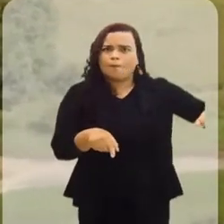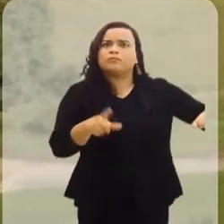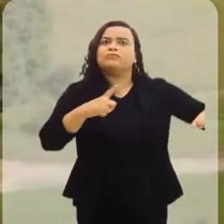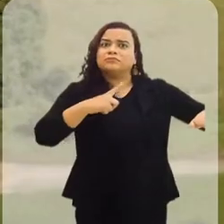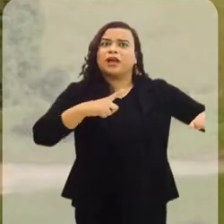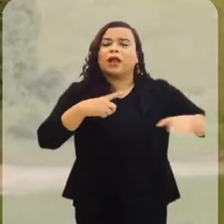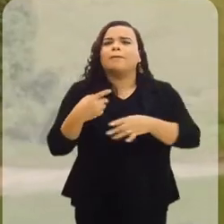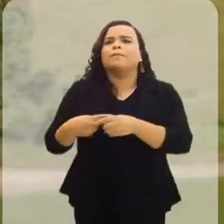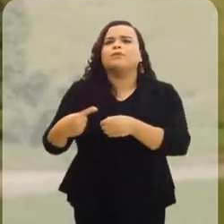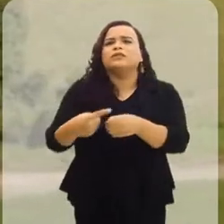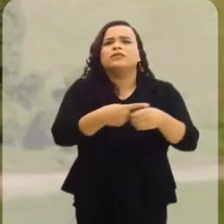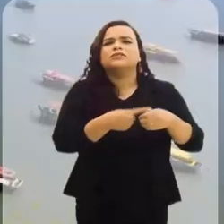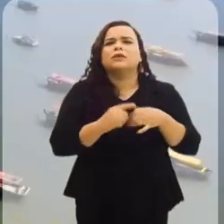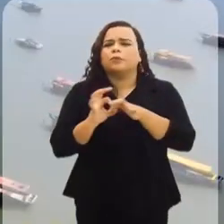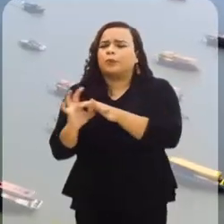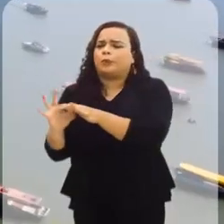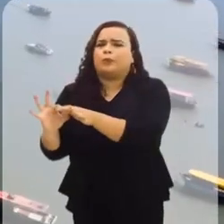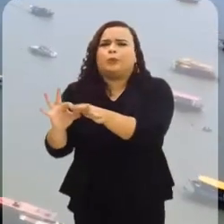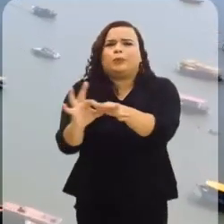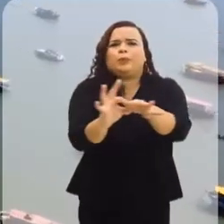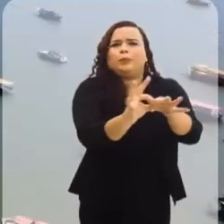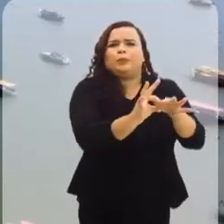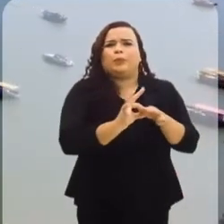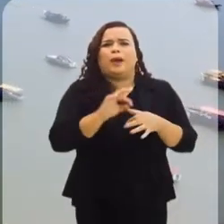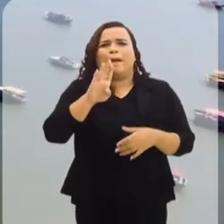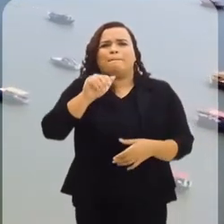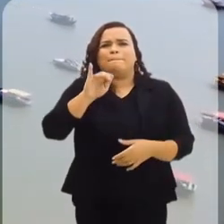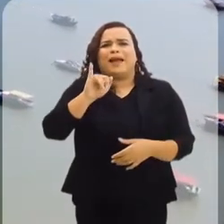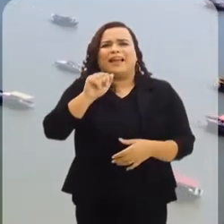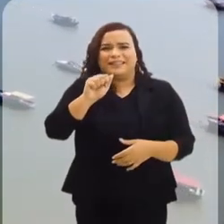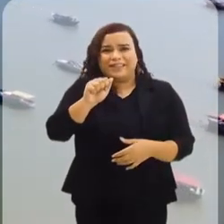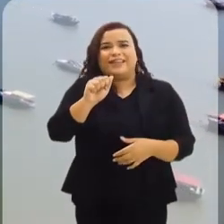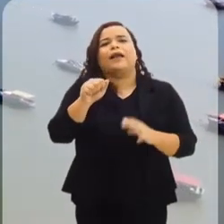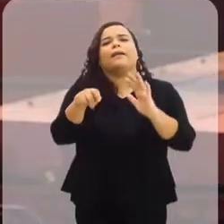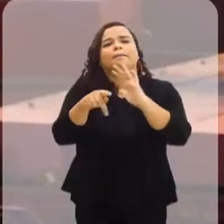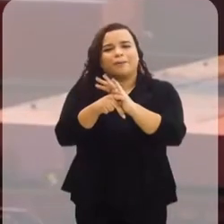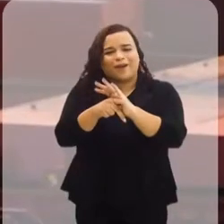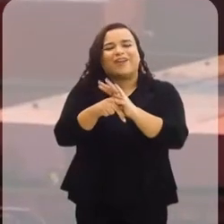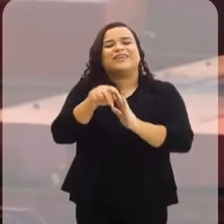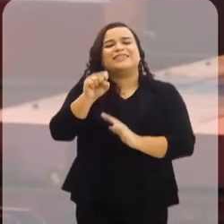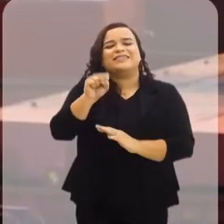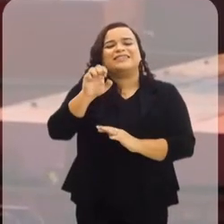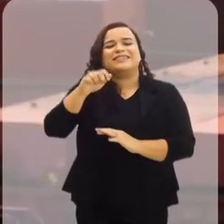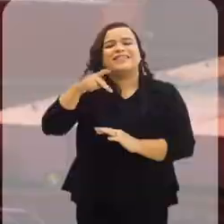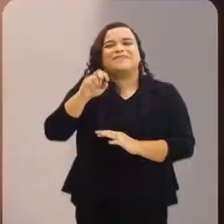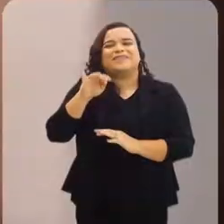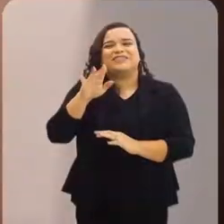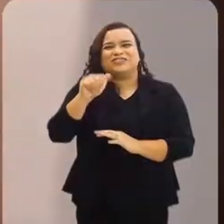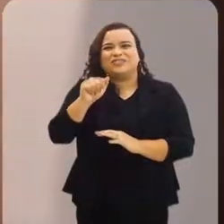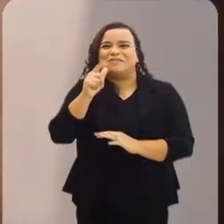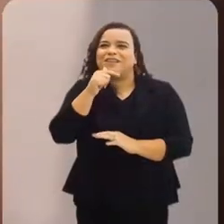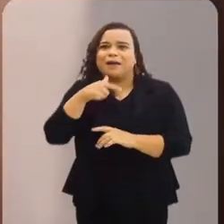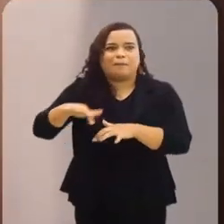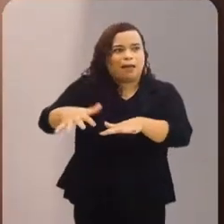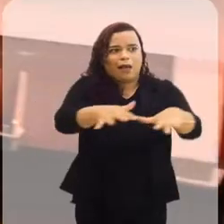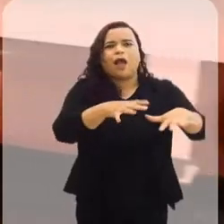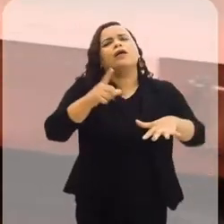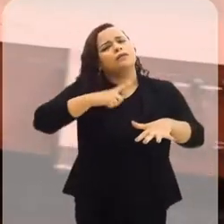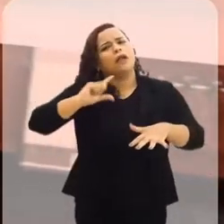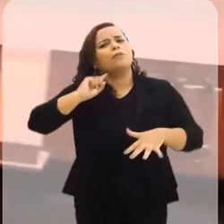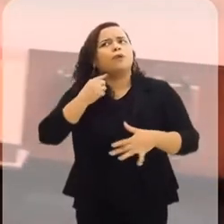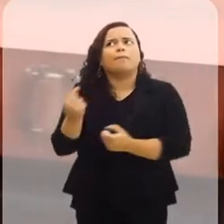está totalmente inserido na bacia da Baía de Sepetiba. Apesar da poluição provocada pelas